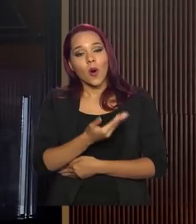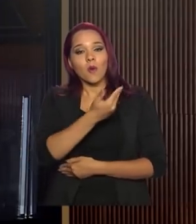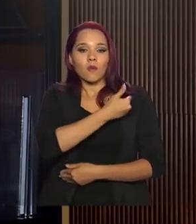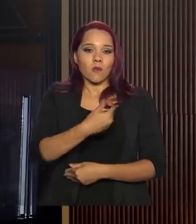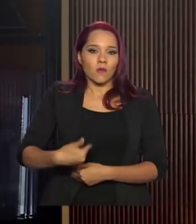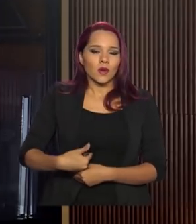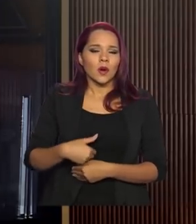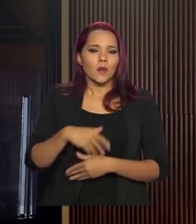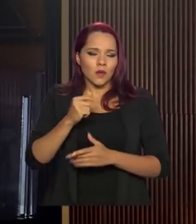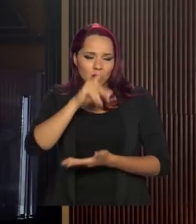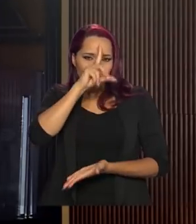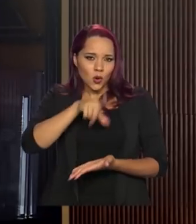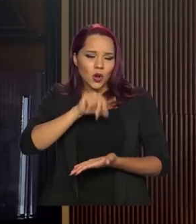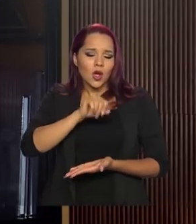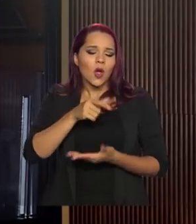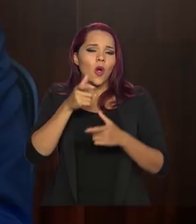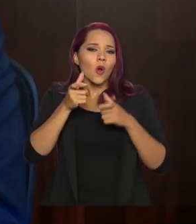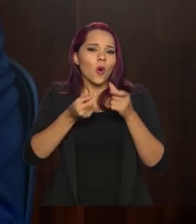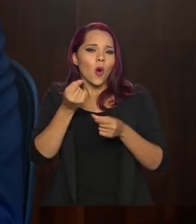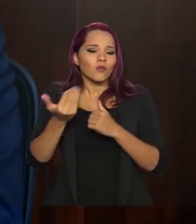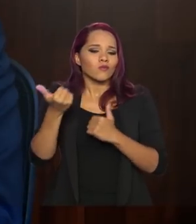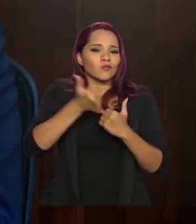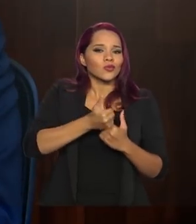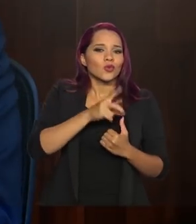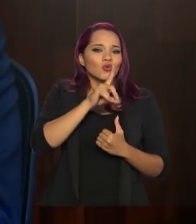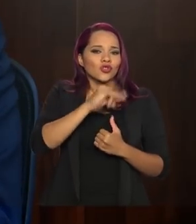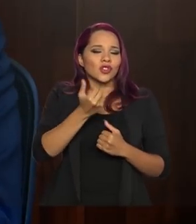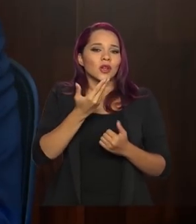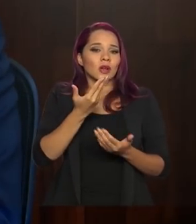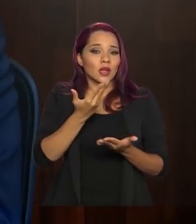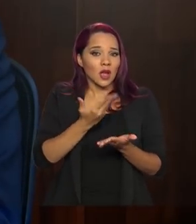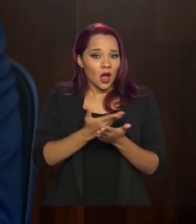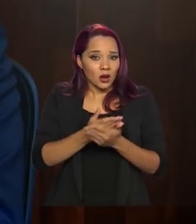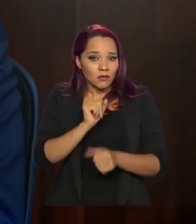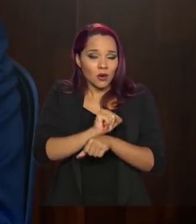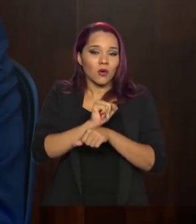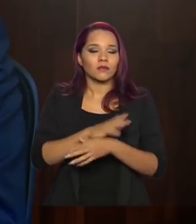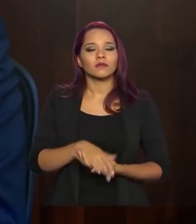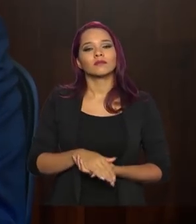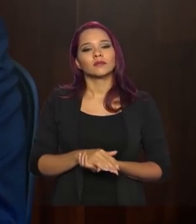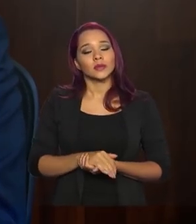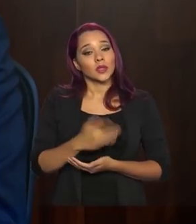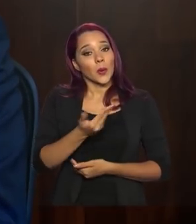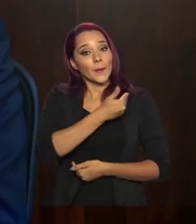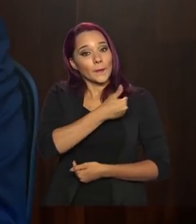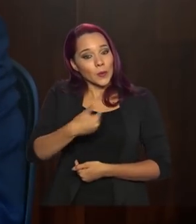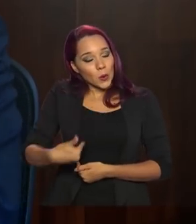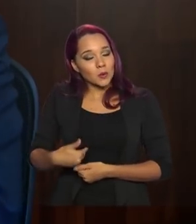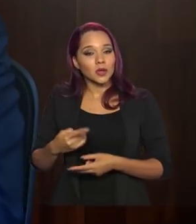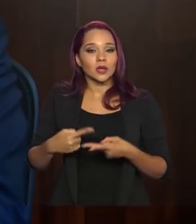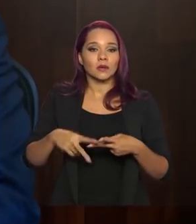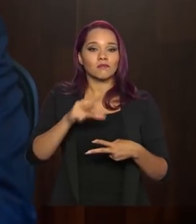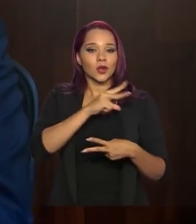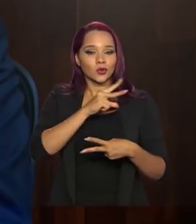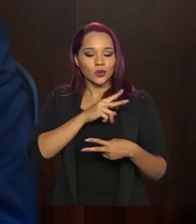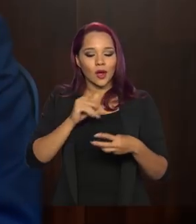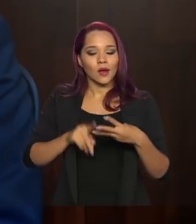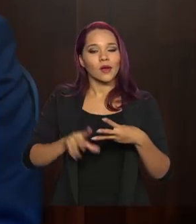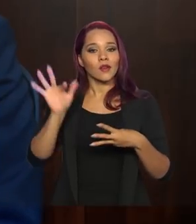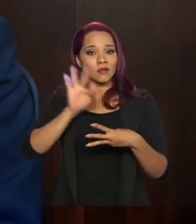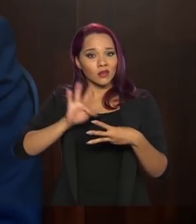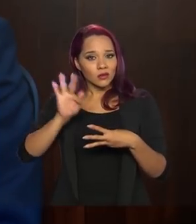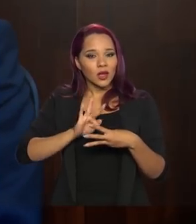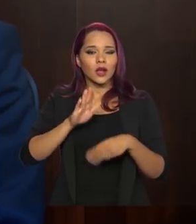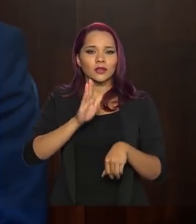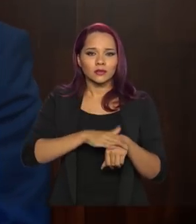como e quando deve repor esses dias parados? Pública, particular, ensino superior, a gente está dando